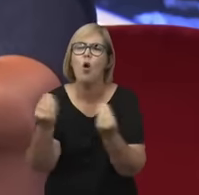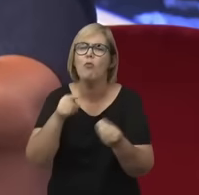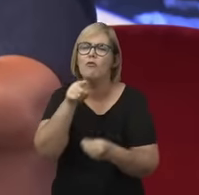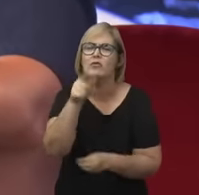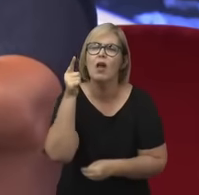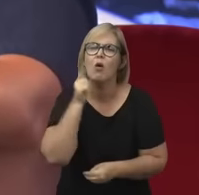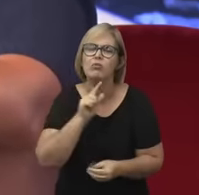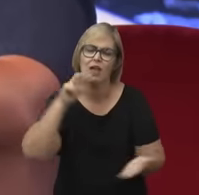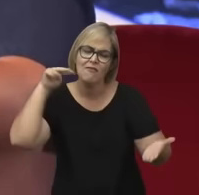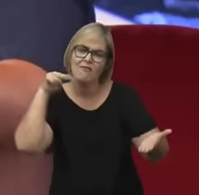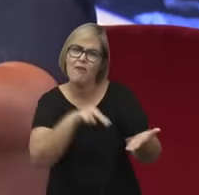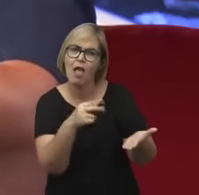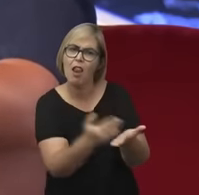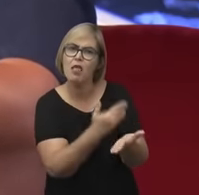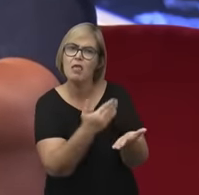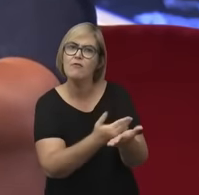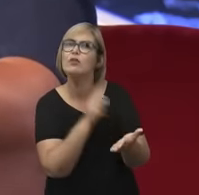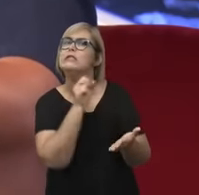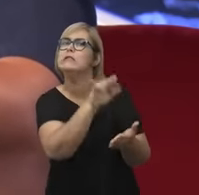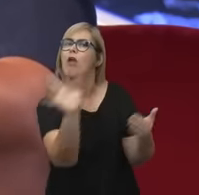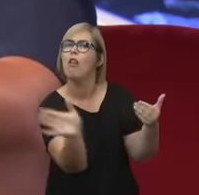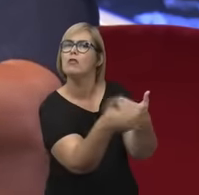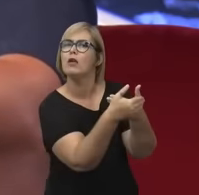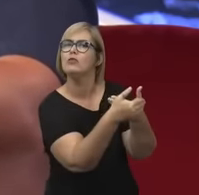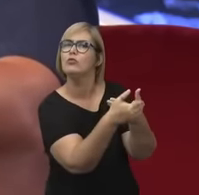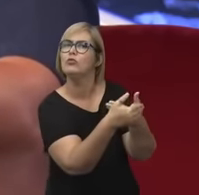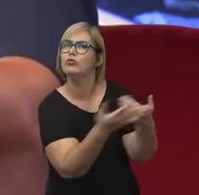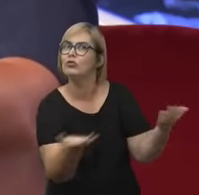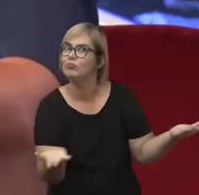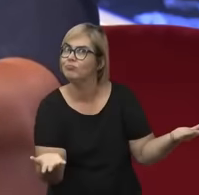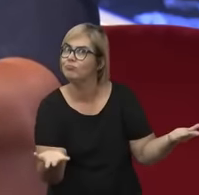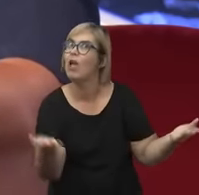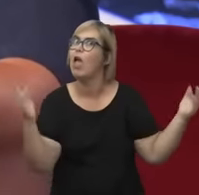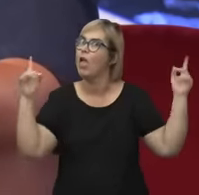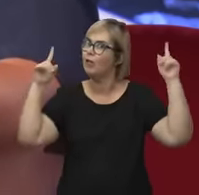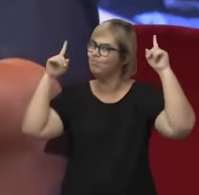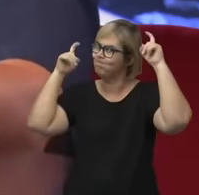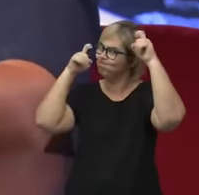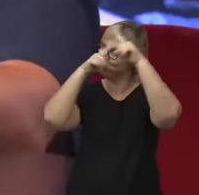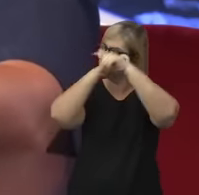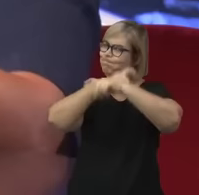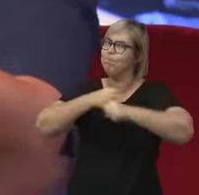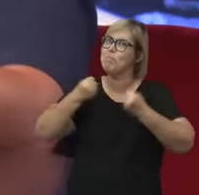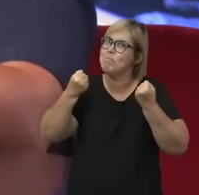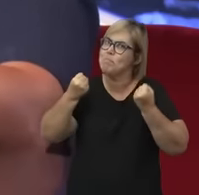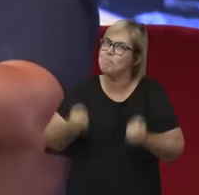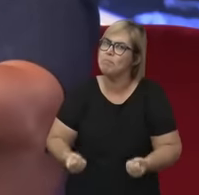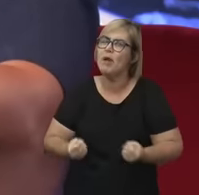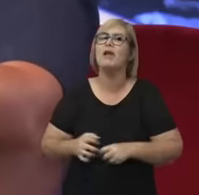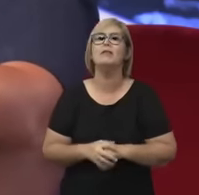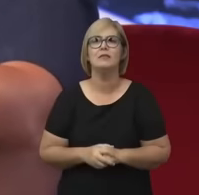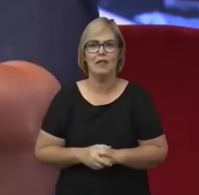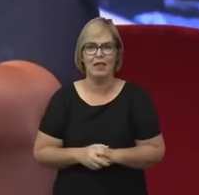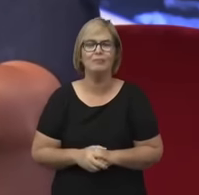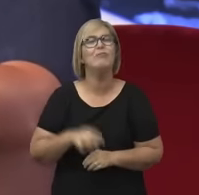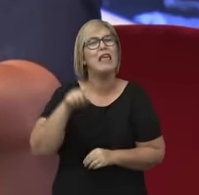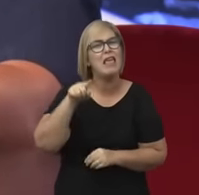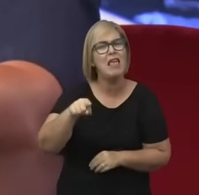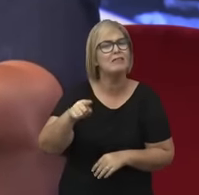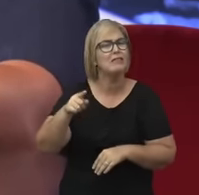Isso é uma dificuldade tremenda. E é esse paradoxo